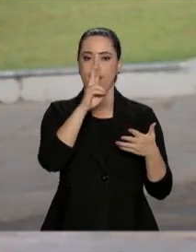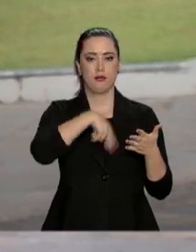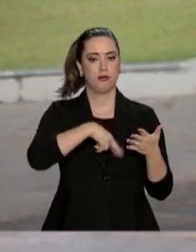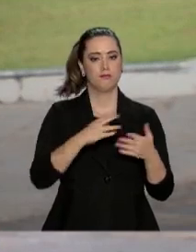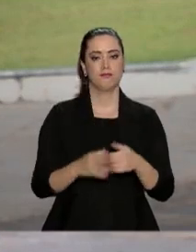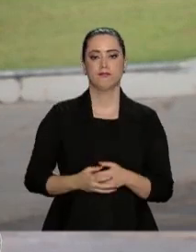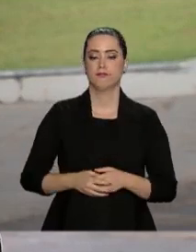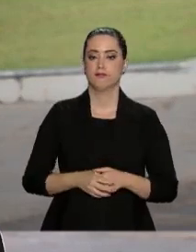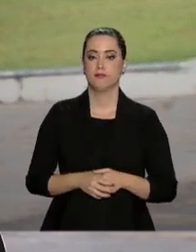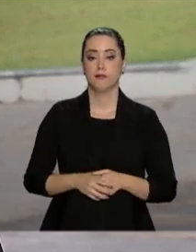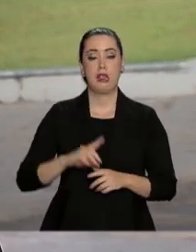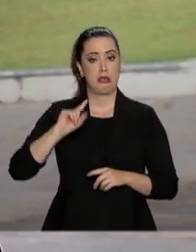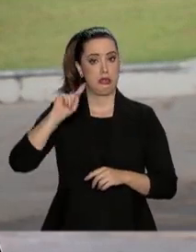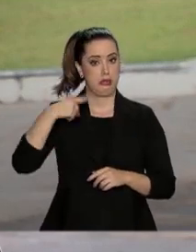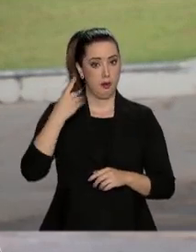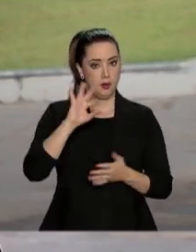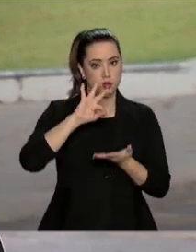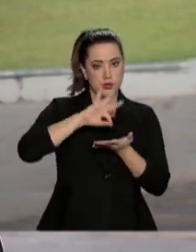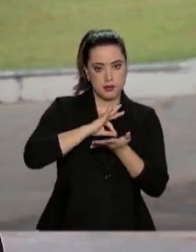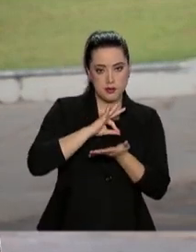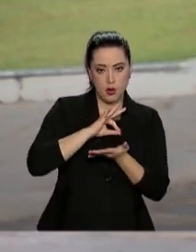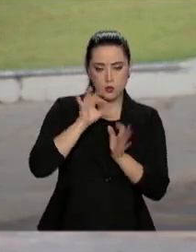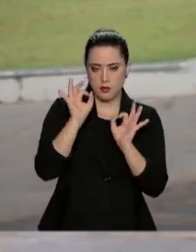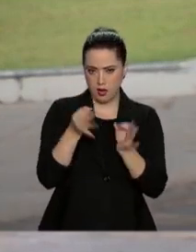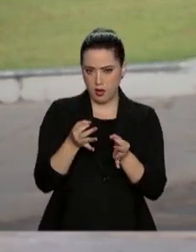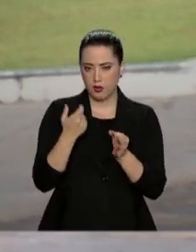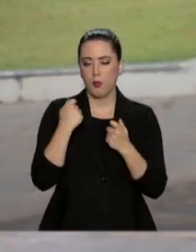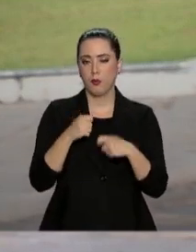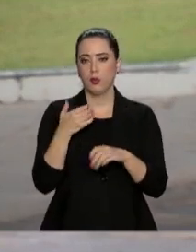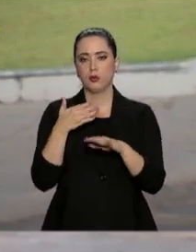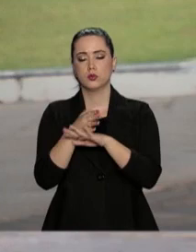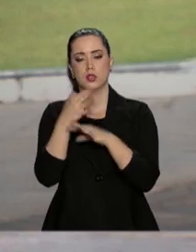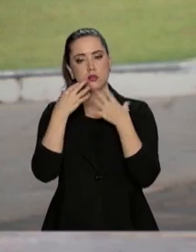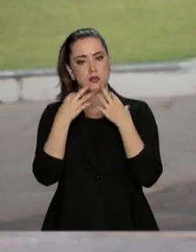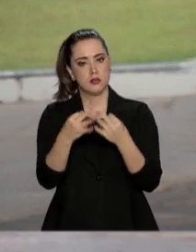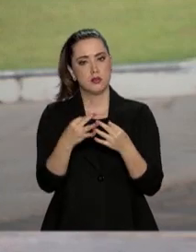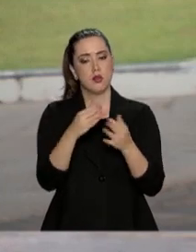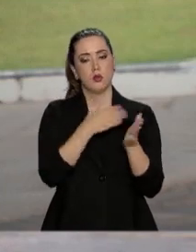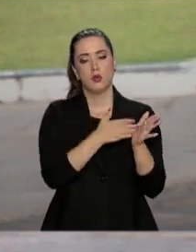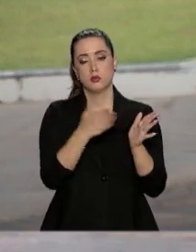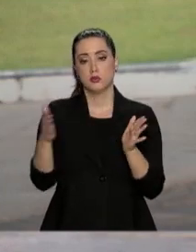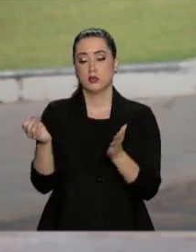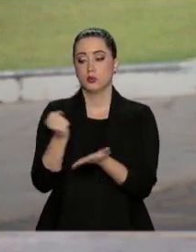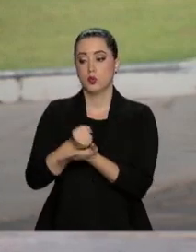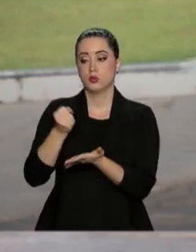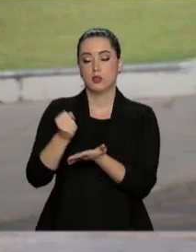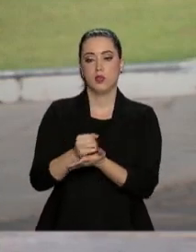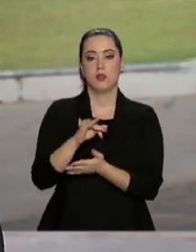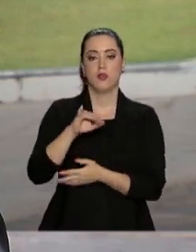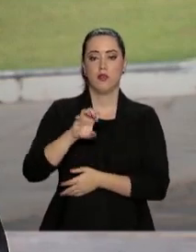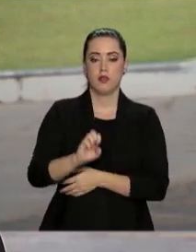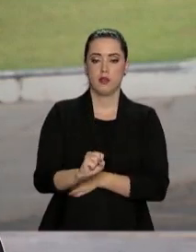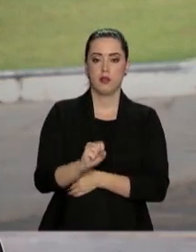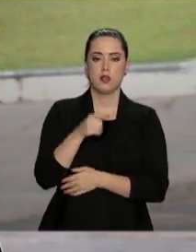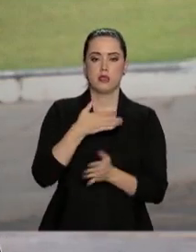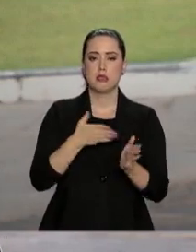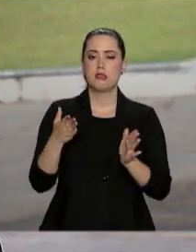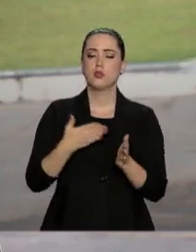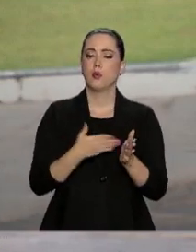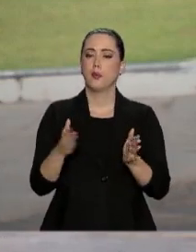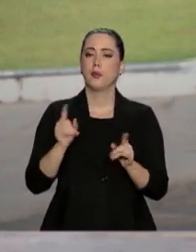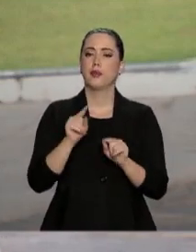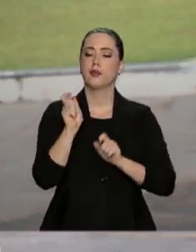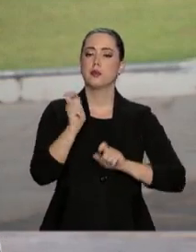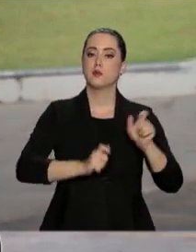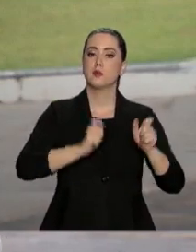na redação. Depois da inscrição, também é preciso ficar atento ao prazo de contratação do financiamento. Nesta etapa,